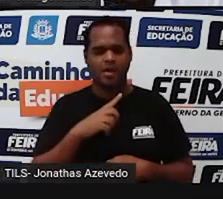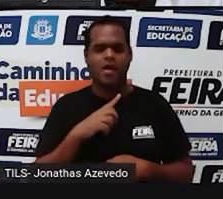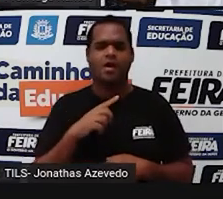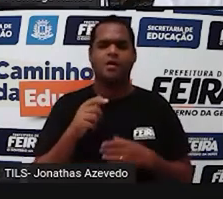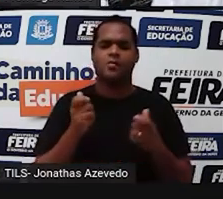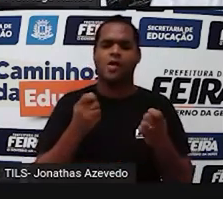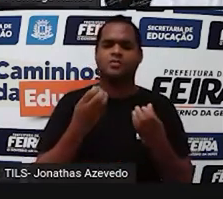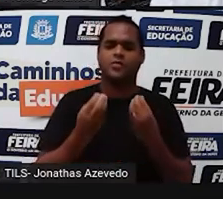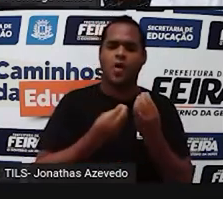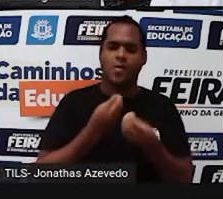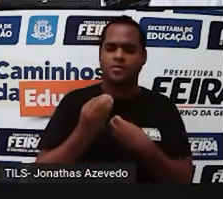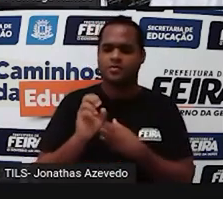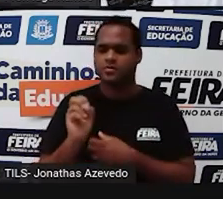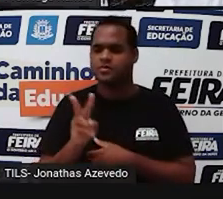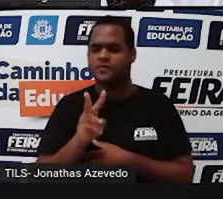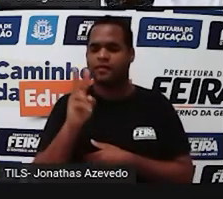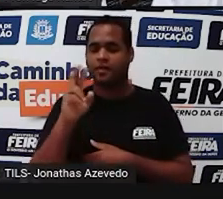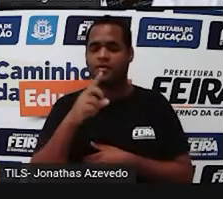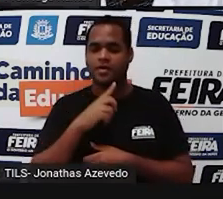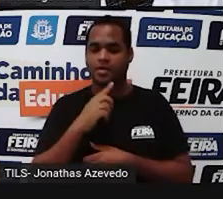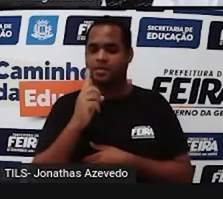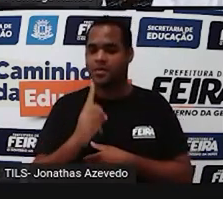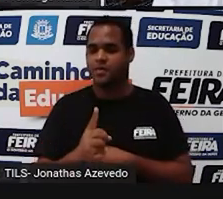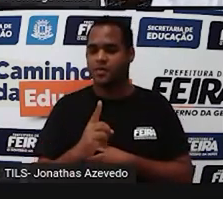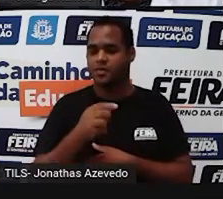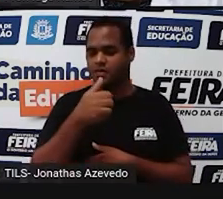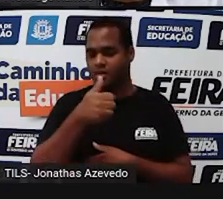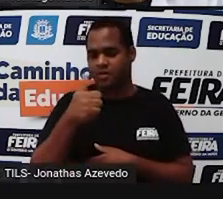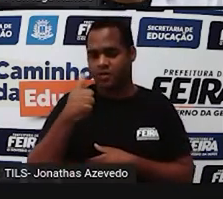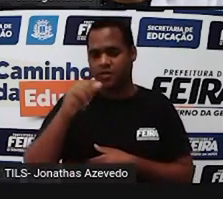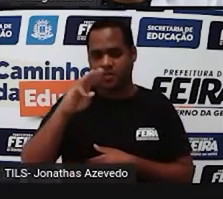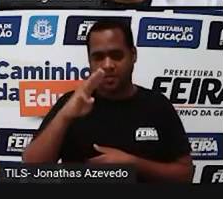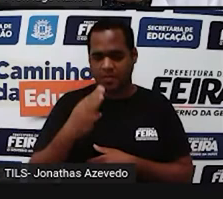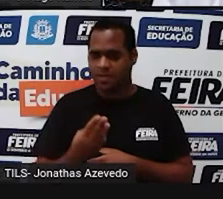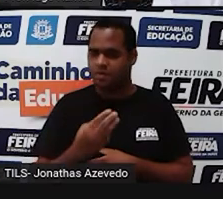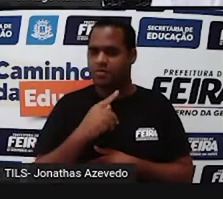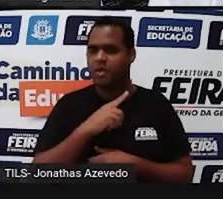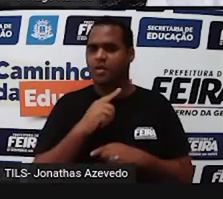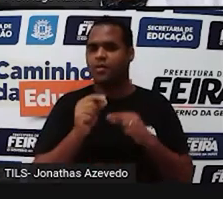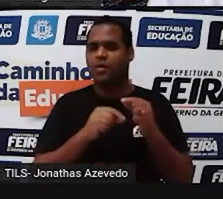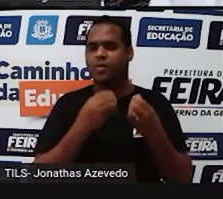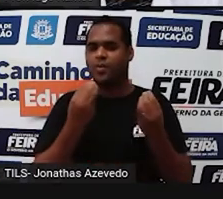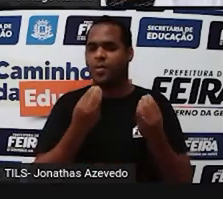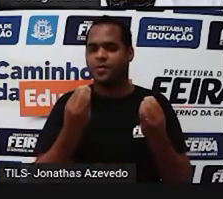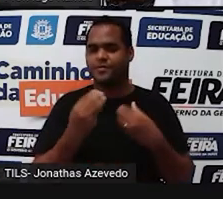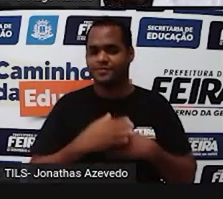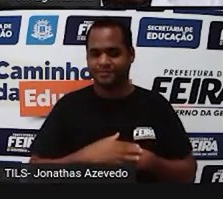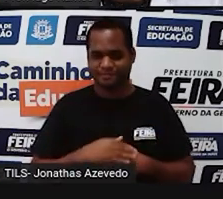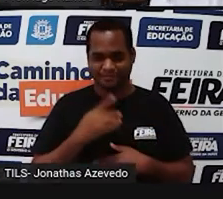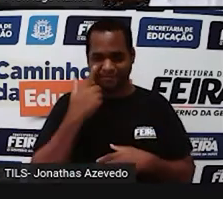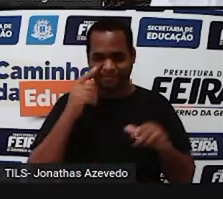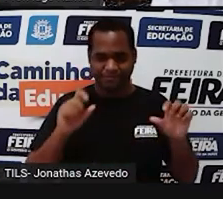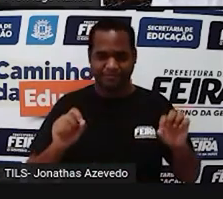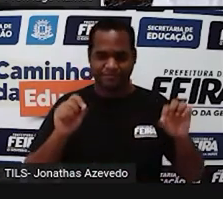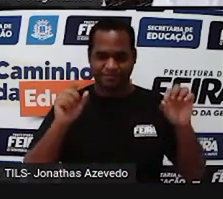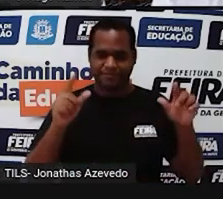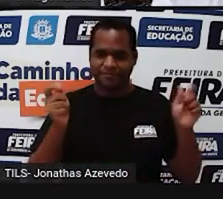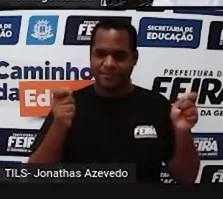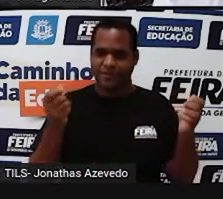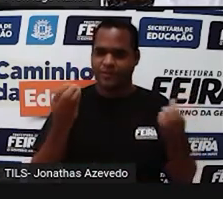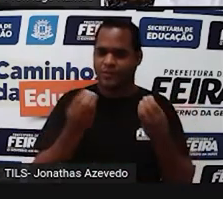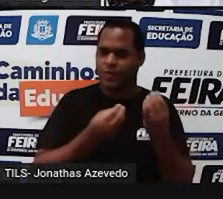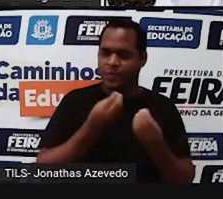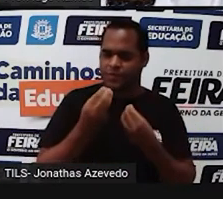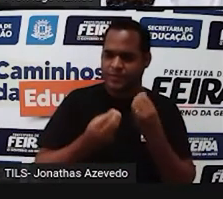é que vale? 1.111 milhões, tá? Olha na próxima tela como é que a gente descobre